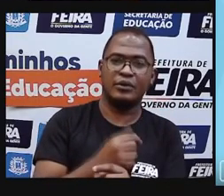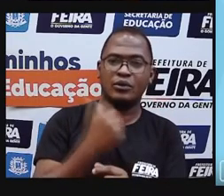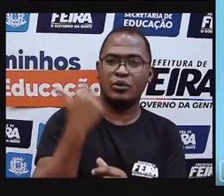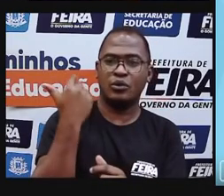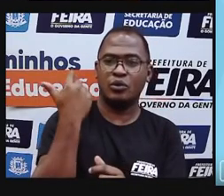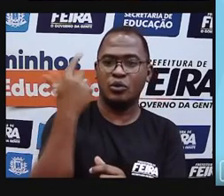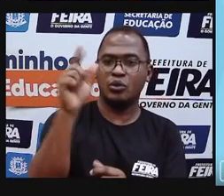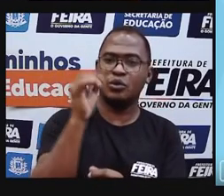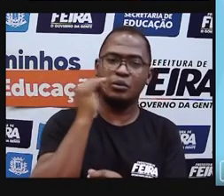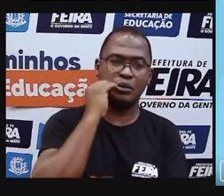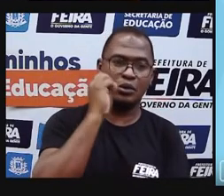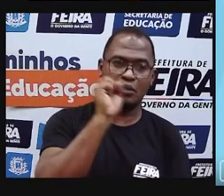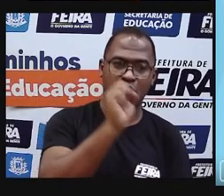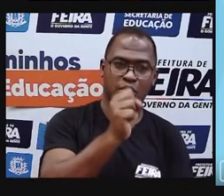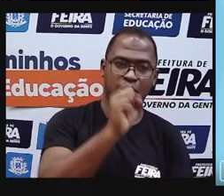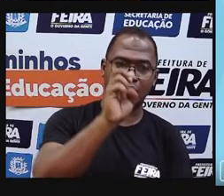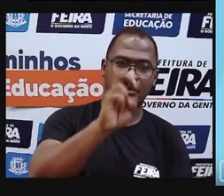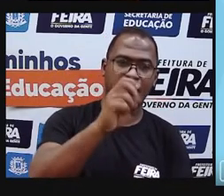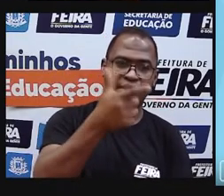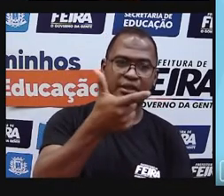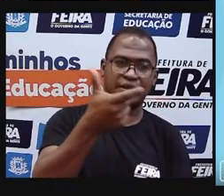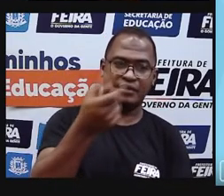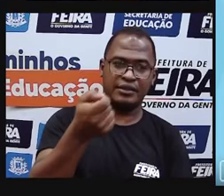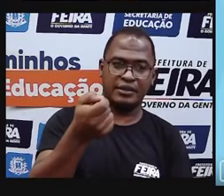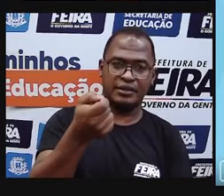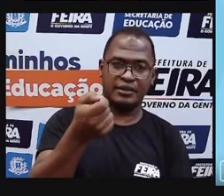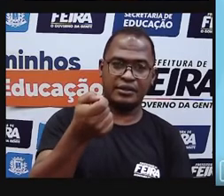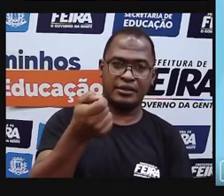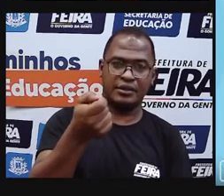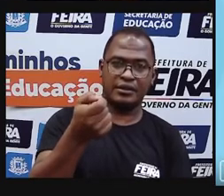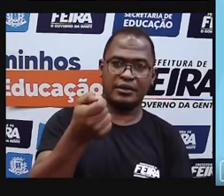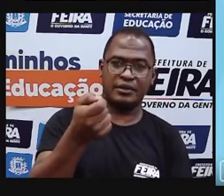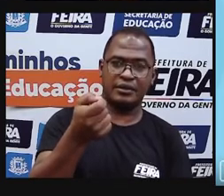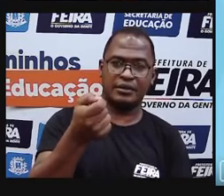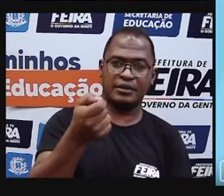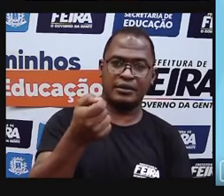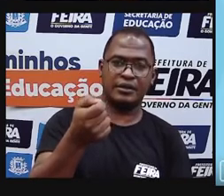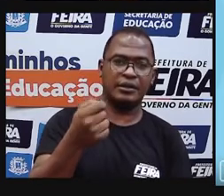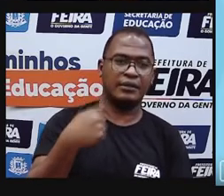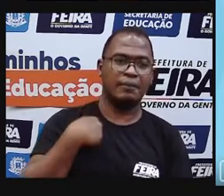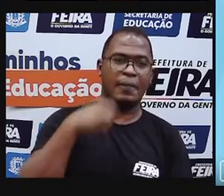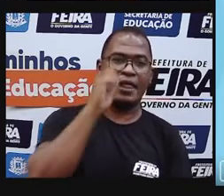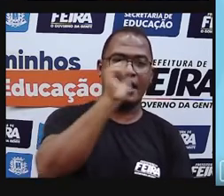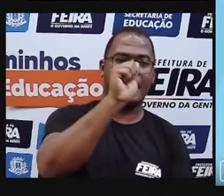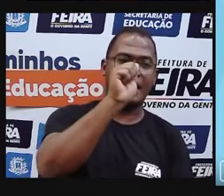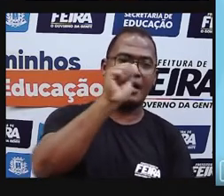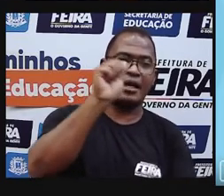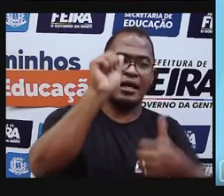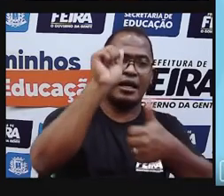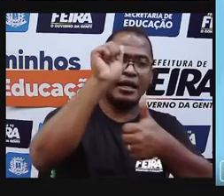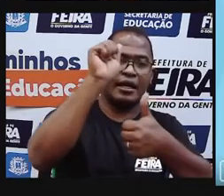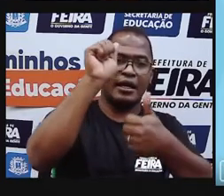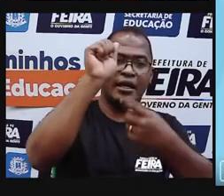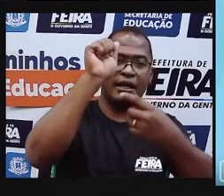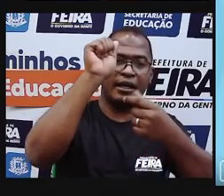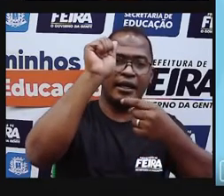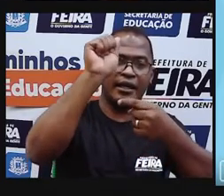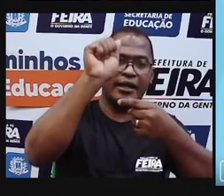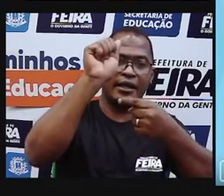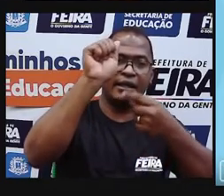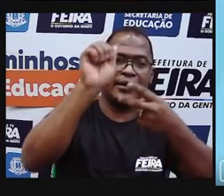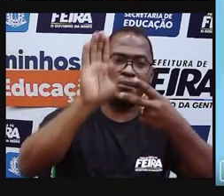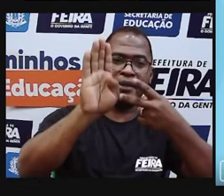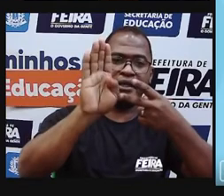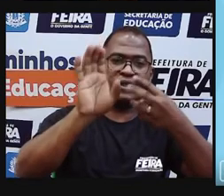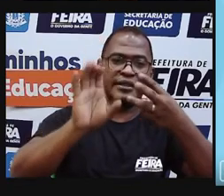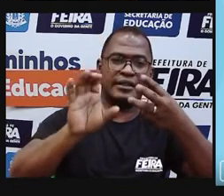ó, oito mil quinhentos e vinte. É a letra A, B, C ou D. Ele representa oito unidades? De jeito nenhum.